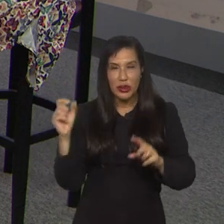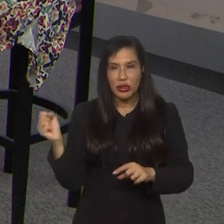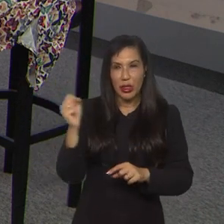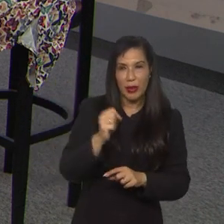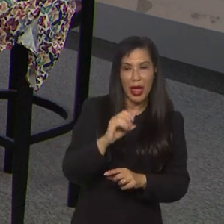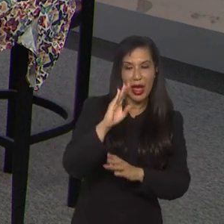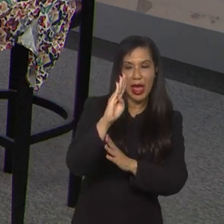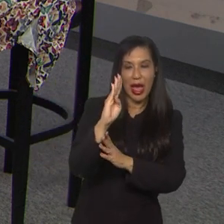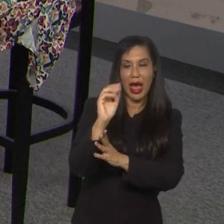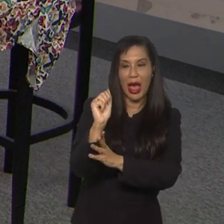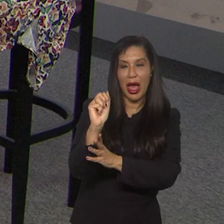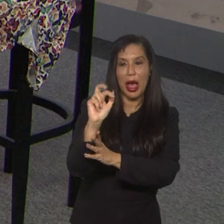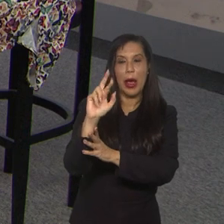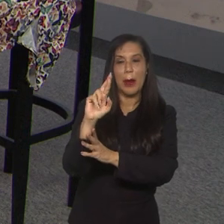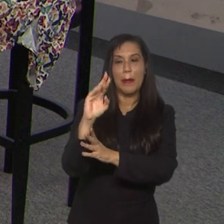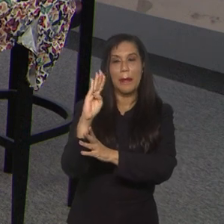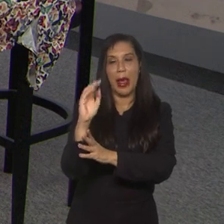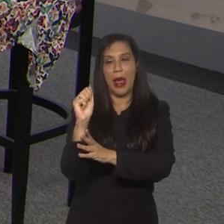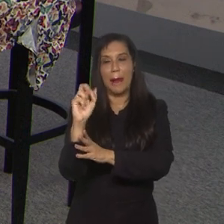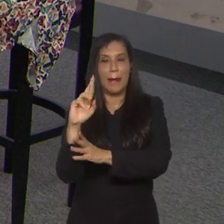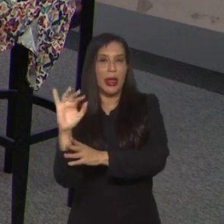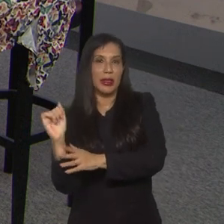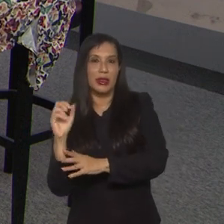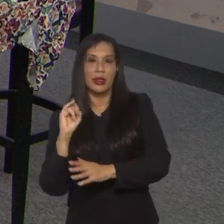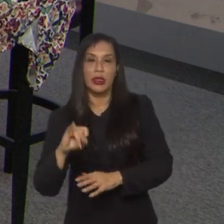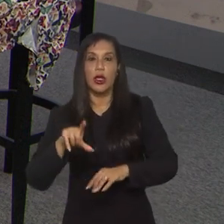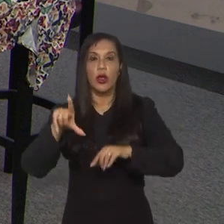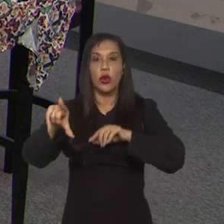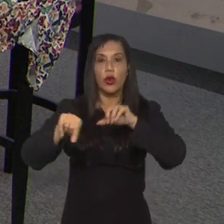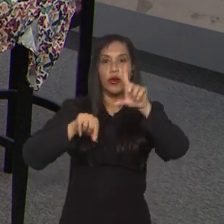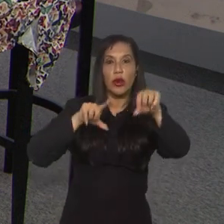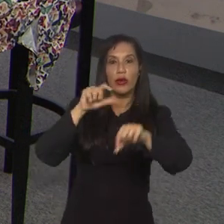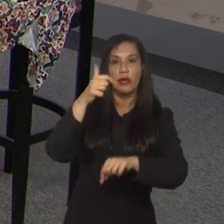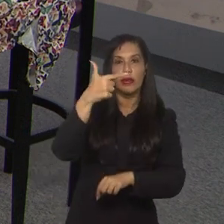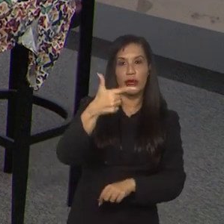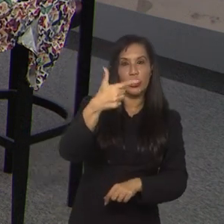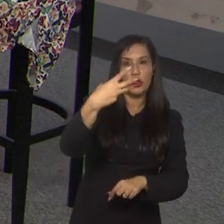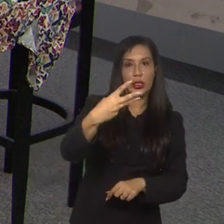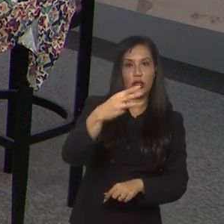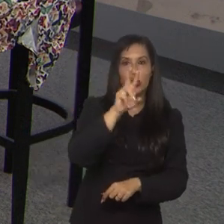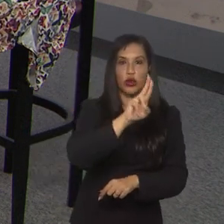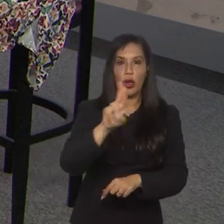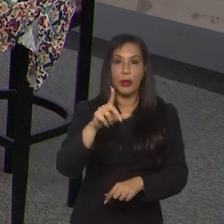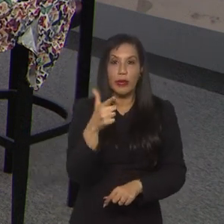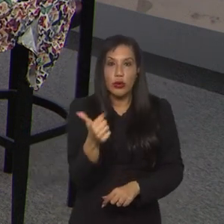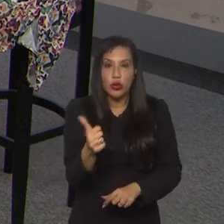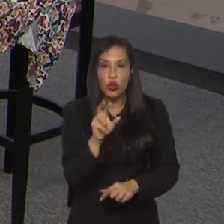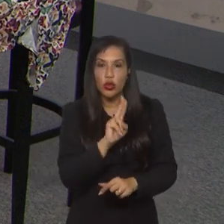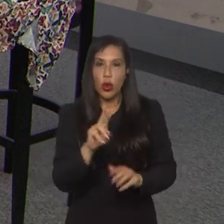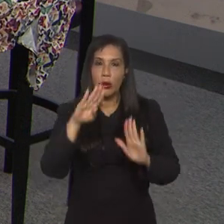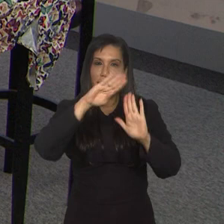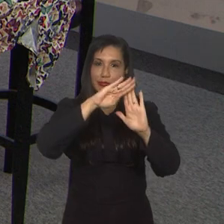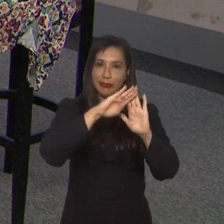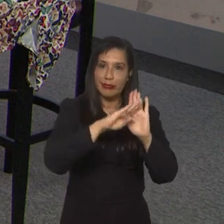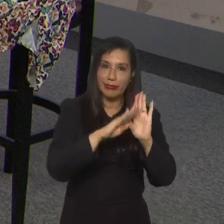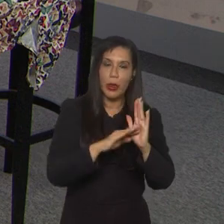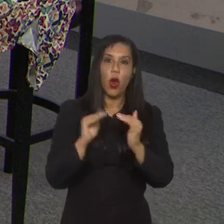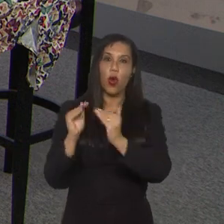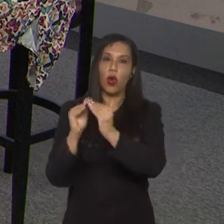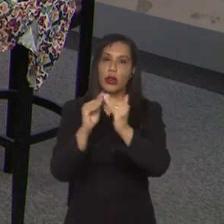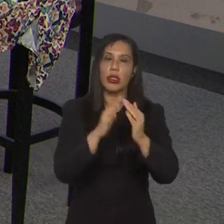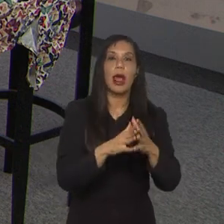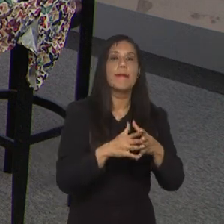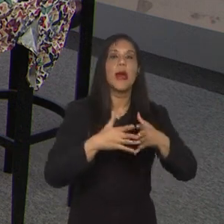Mas eu acho que se numa convocação de 23 nomes, a gente tem 21 nomes ali que há um consenso,